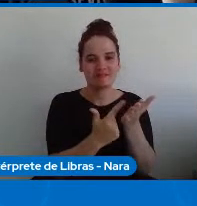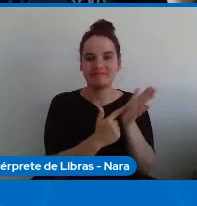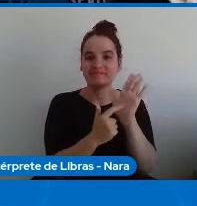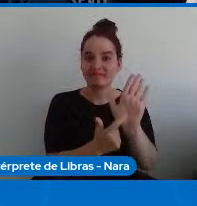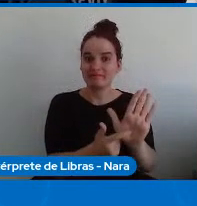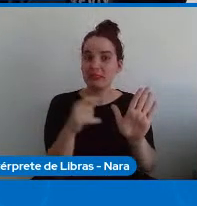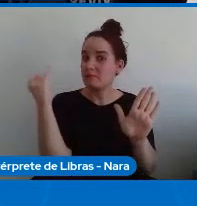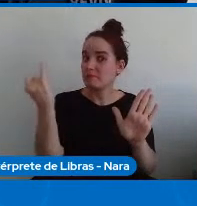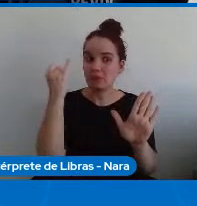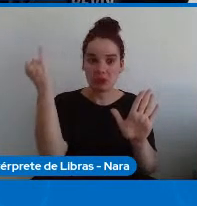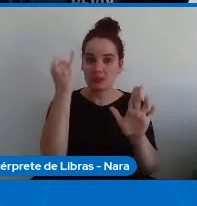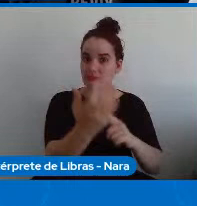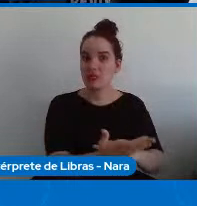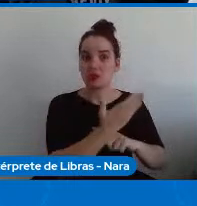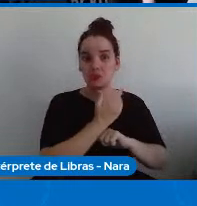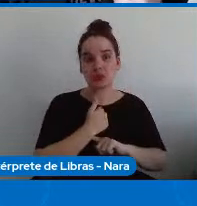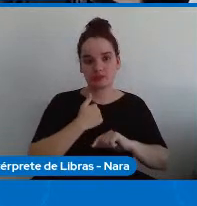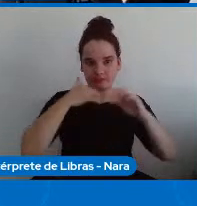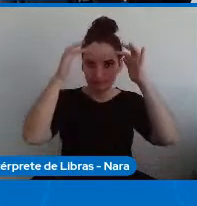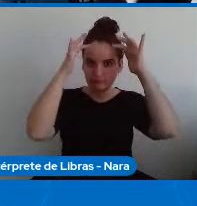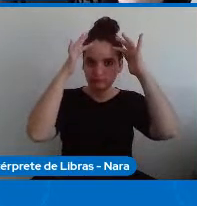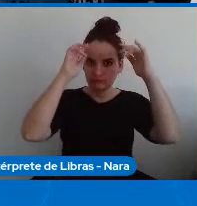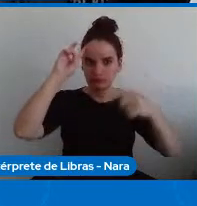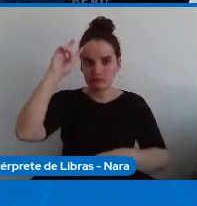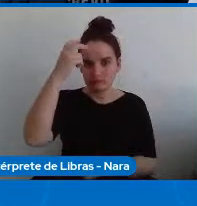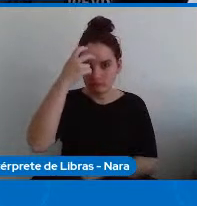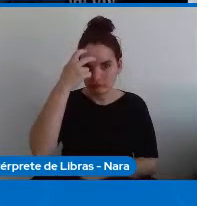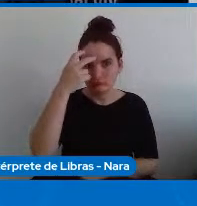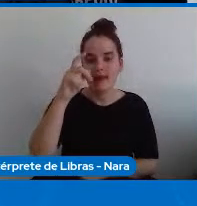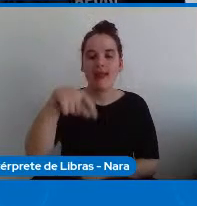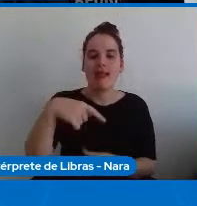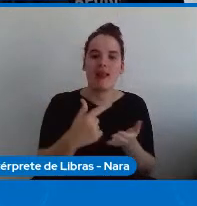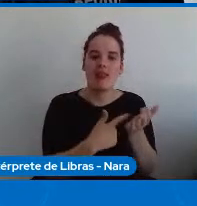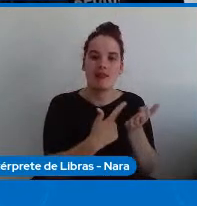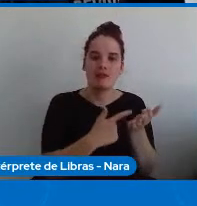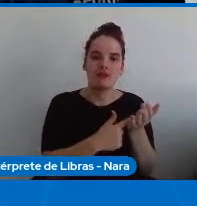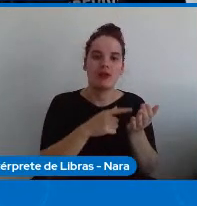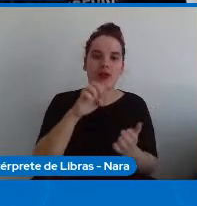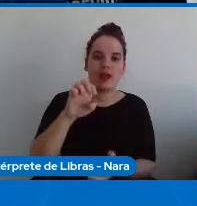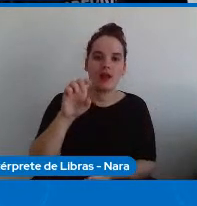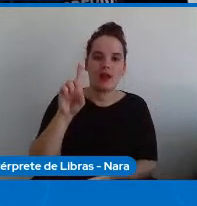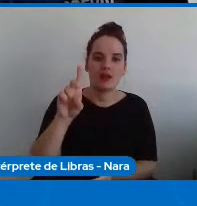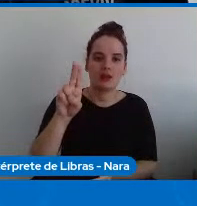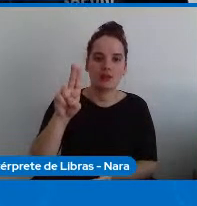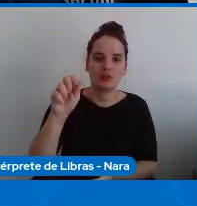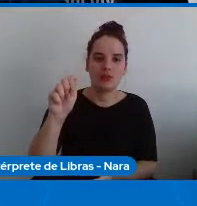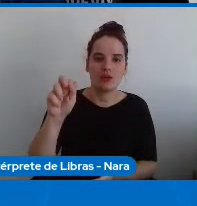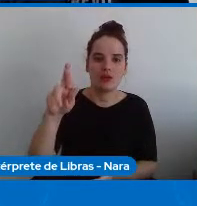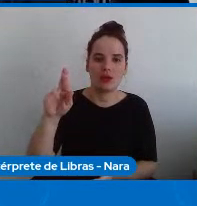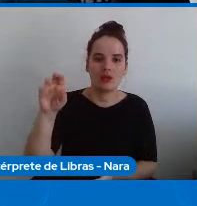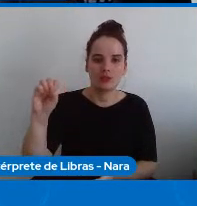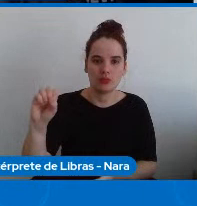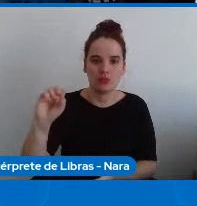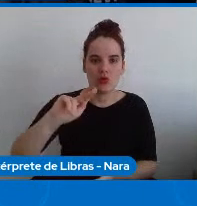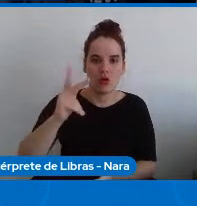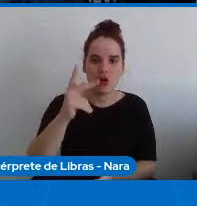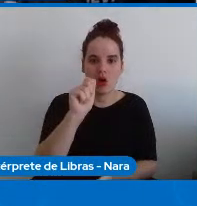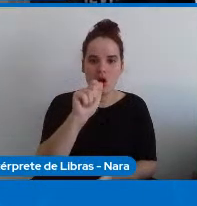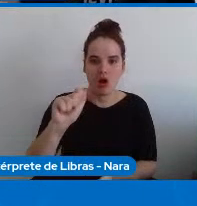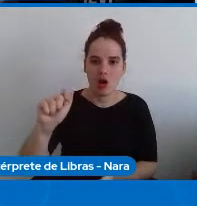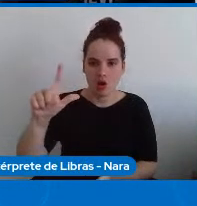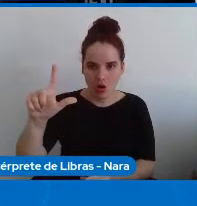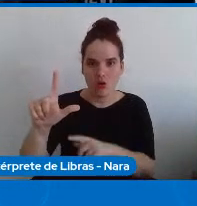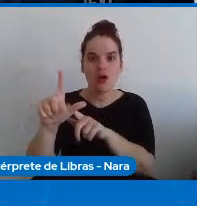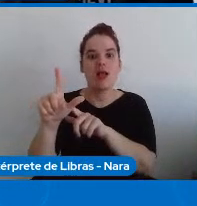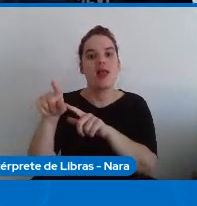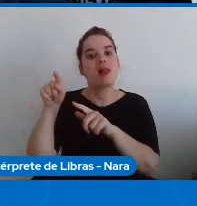informou bastante no modo de pensar, é o livro do Edward Hall, The Silent Language. Nesse livro,